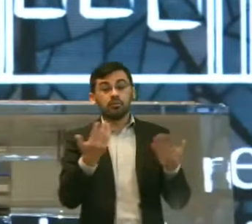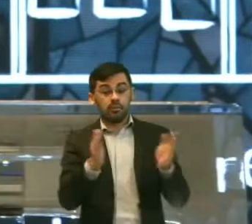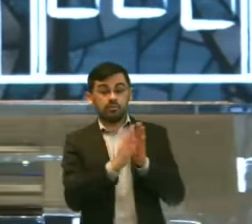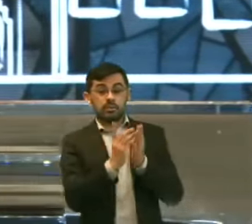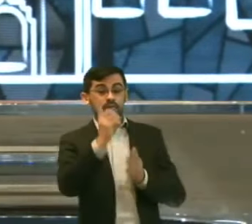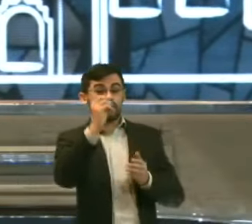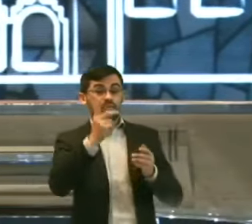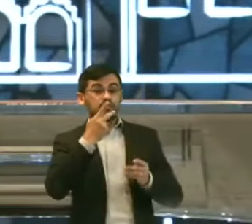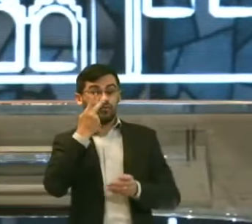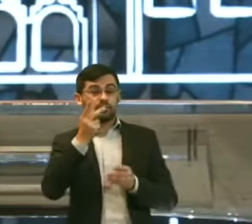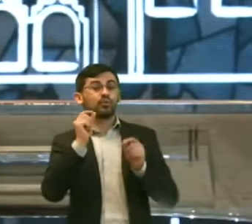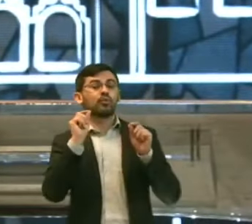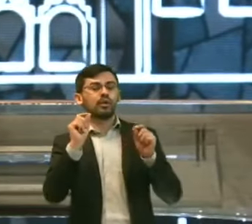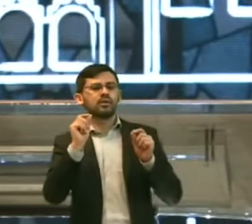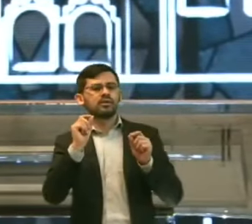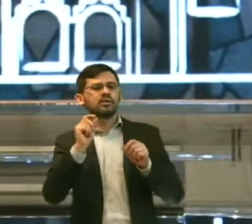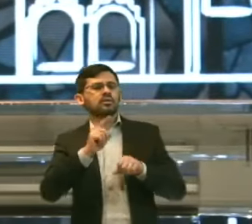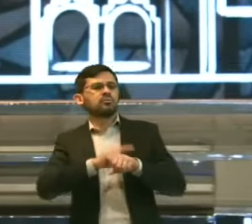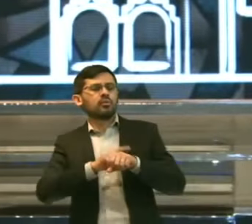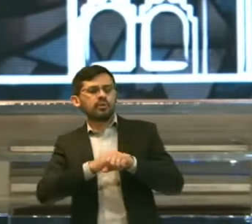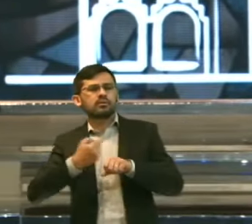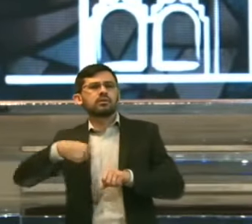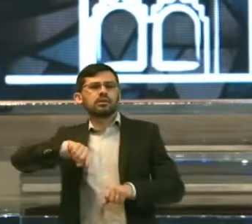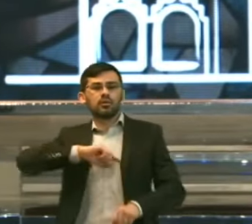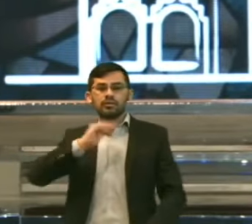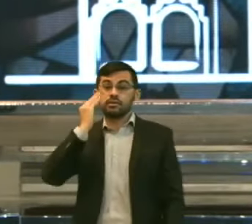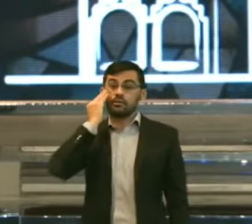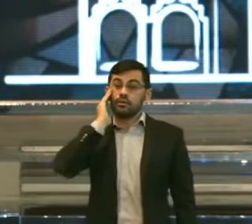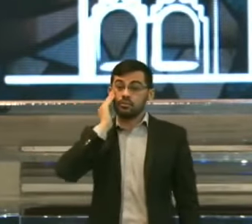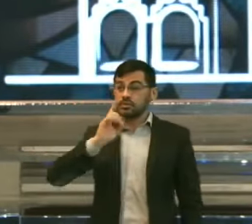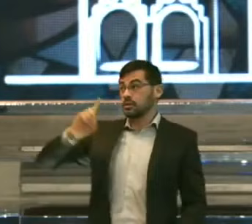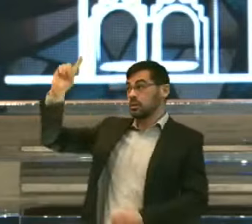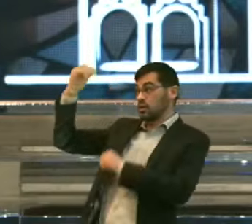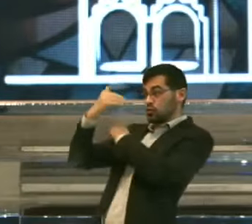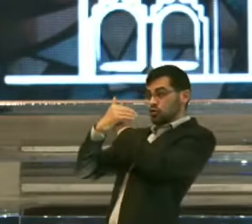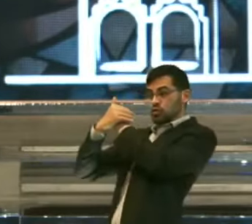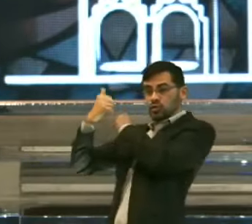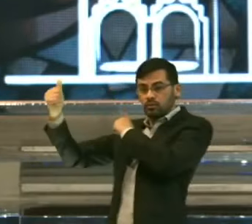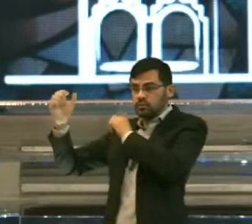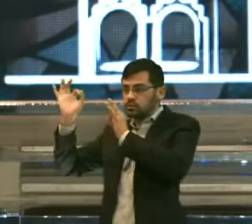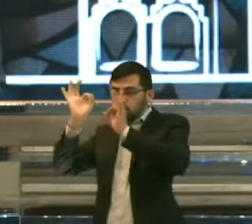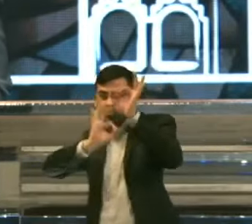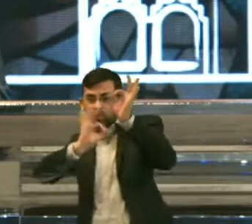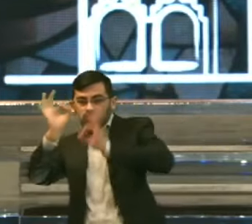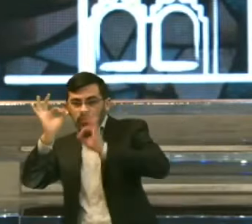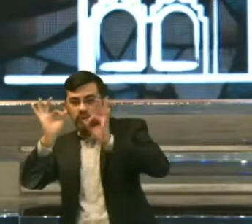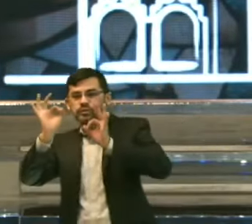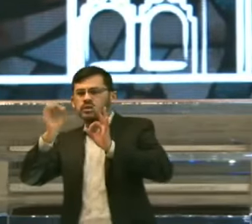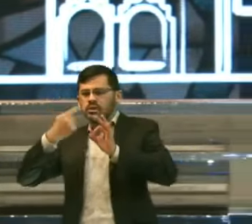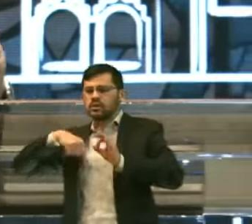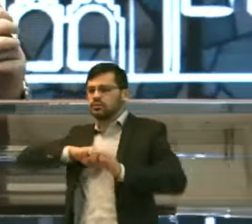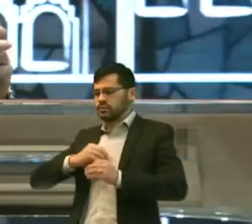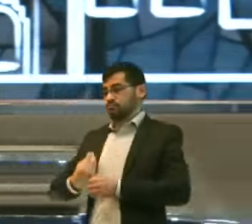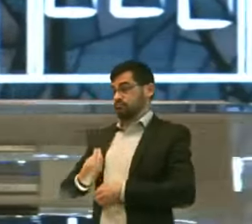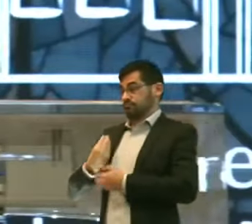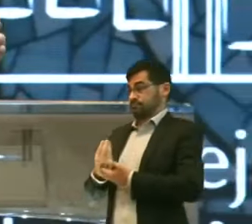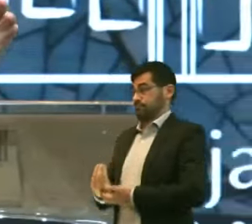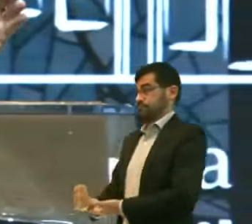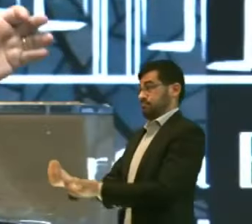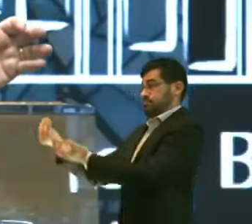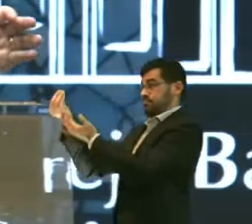falando Gente Quando nós Entendemos O chamado de Deus O propósito de Deus E nos colocamos Na mão do Senhor